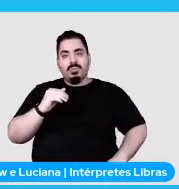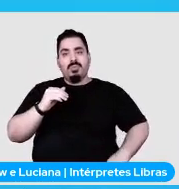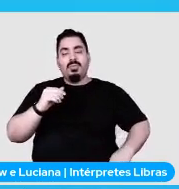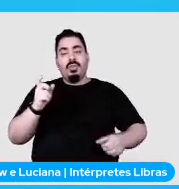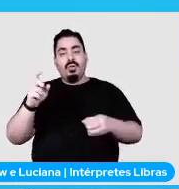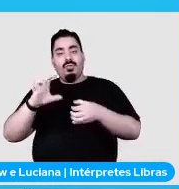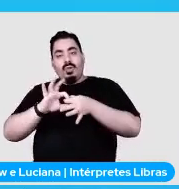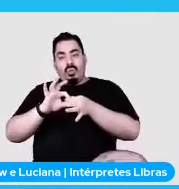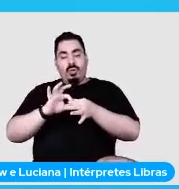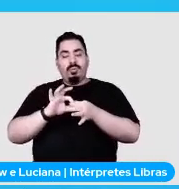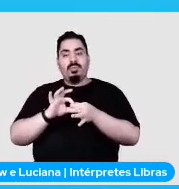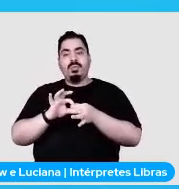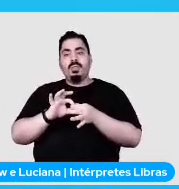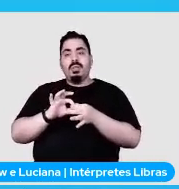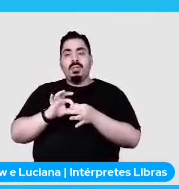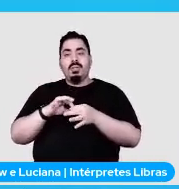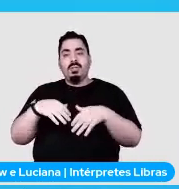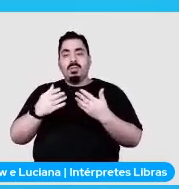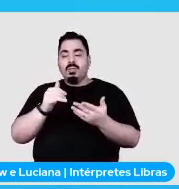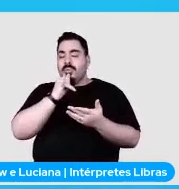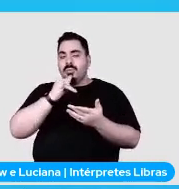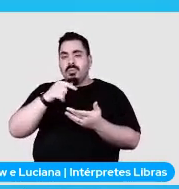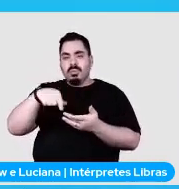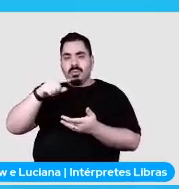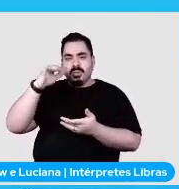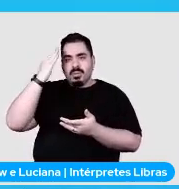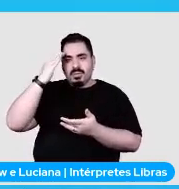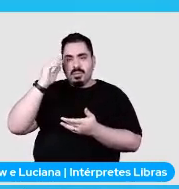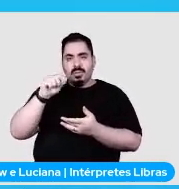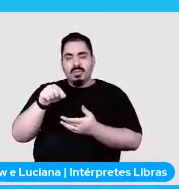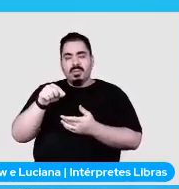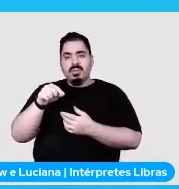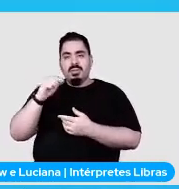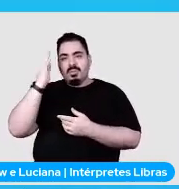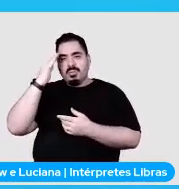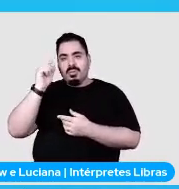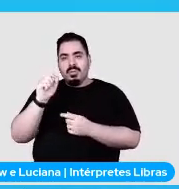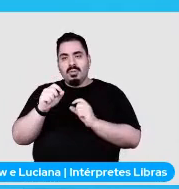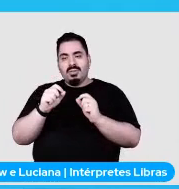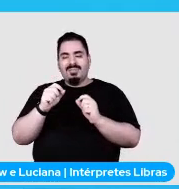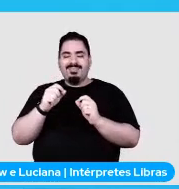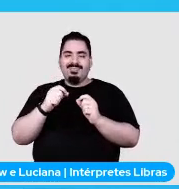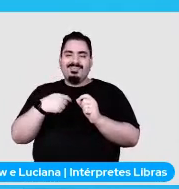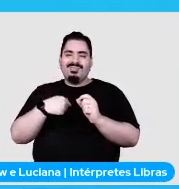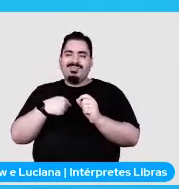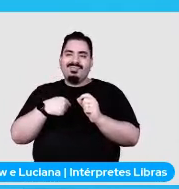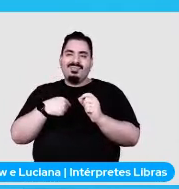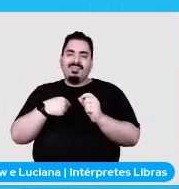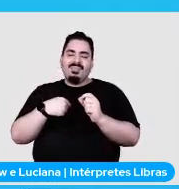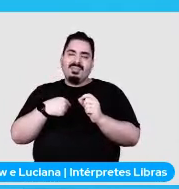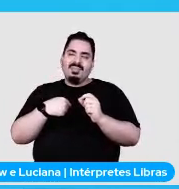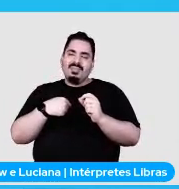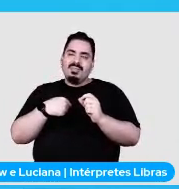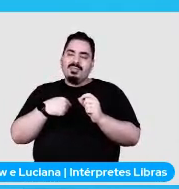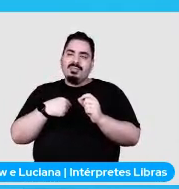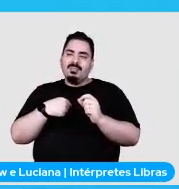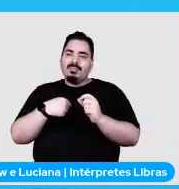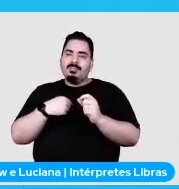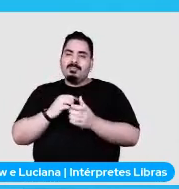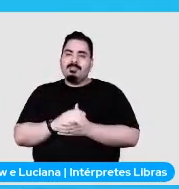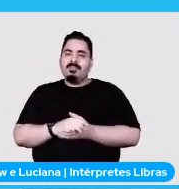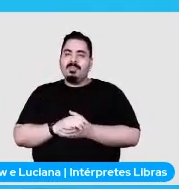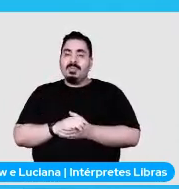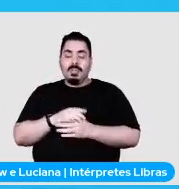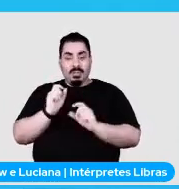o Scrap, ou vou ficar falando Scrapize, Scrap, porque eu não me acostumo com a versão a falar o certo. Mas enfim, quem me